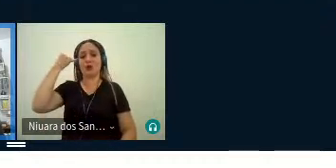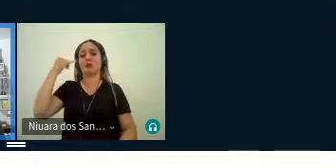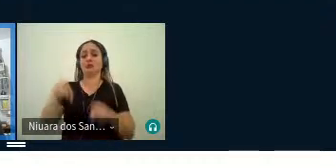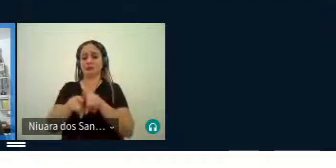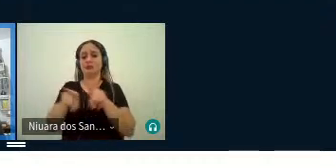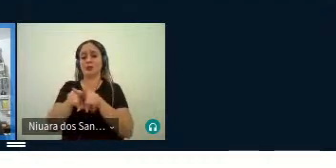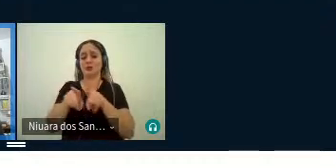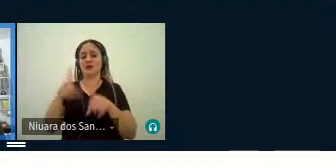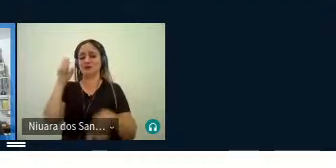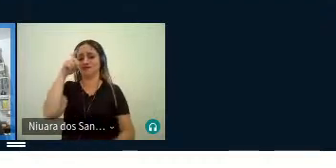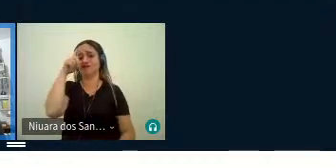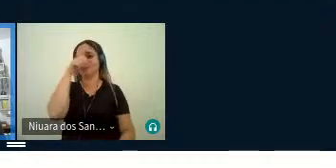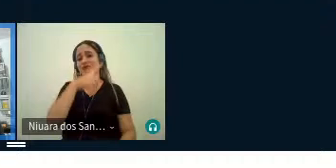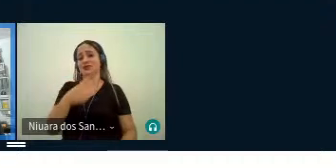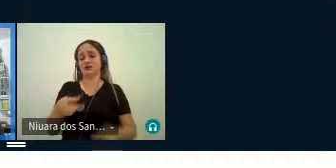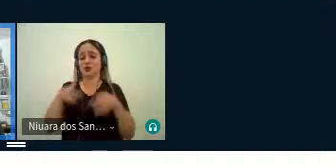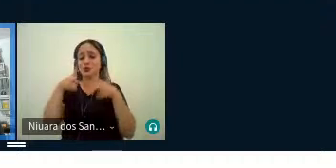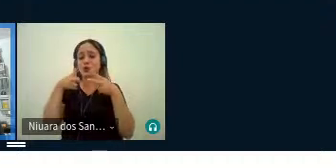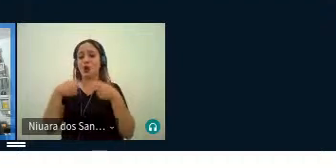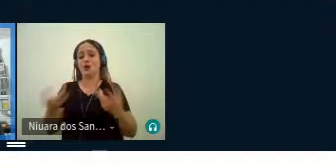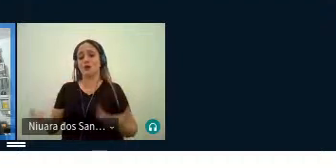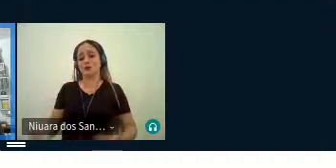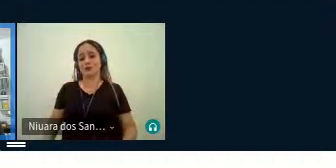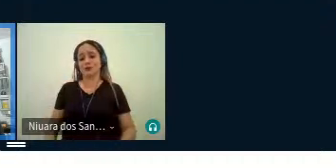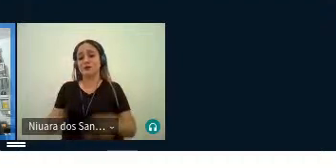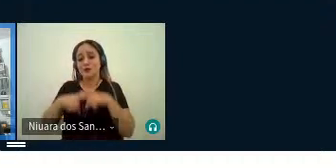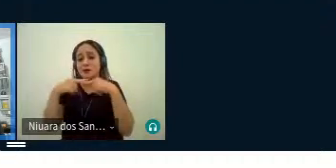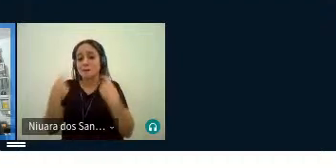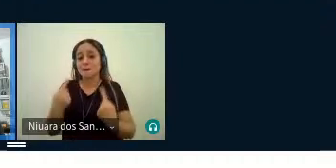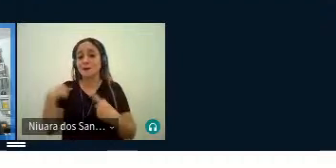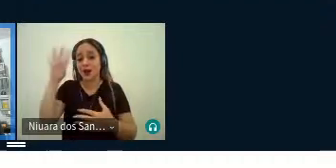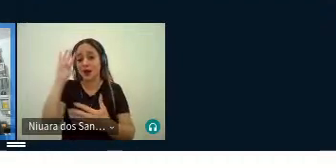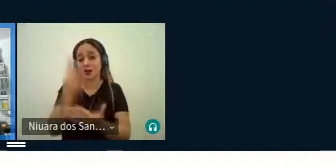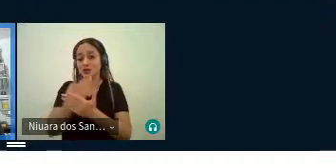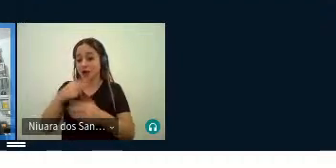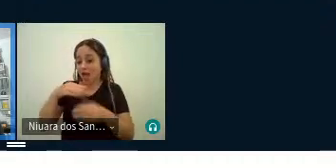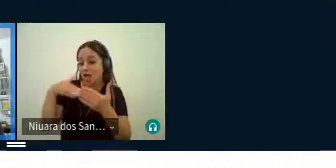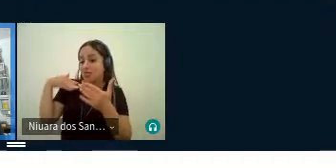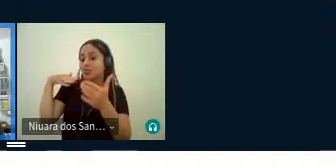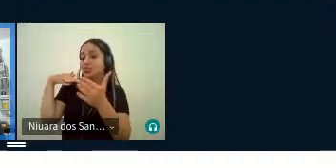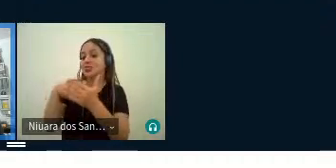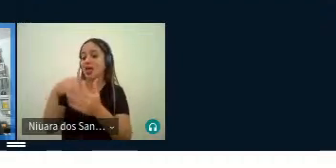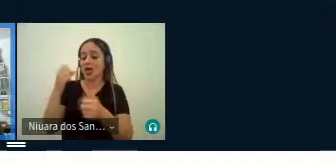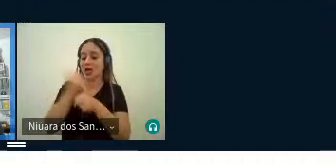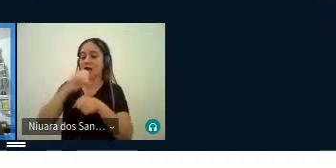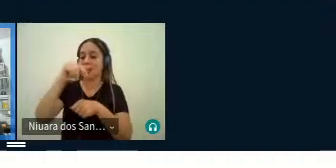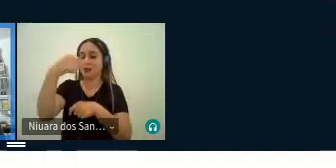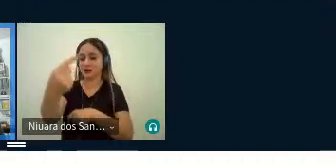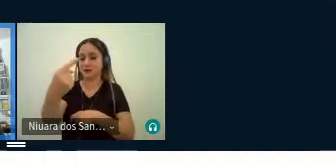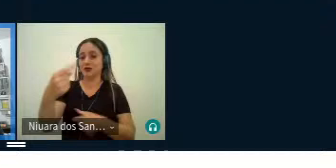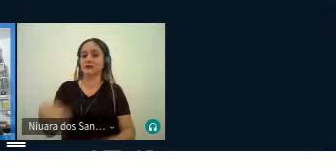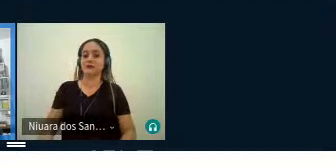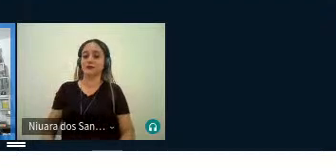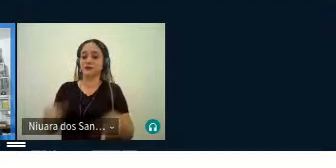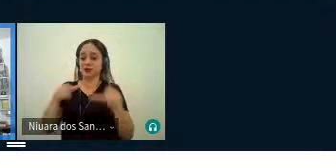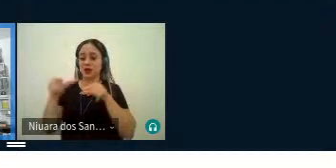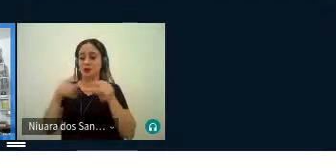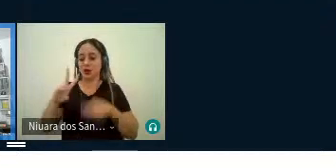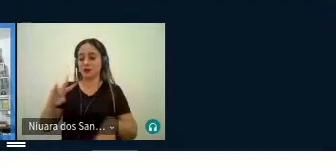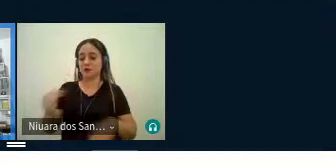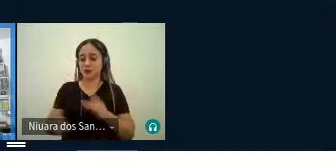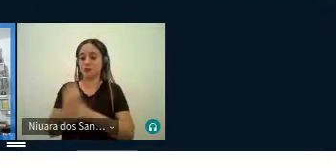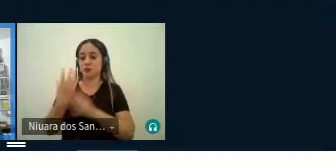linha de dificuldade, né? Mas eu acredito que até o ano que vem, esse trabalho estará